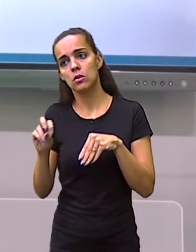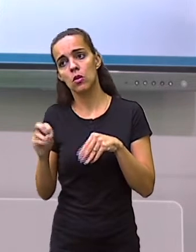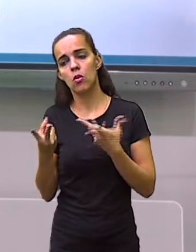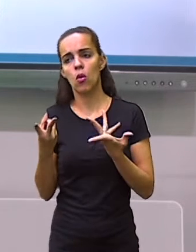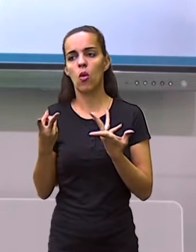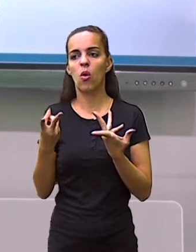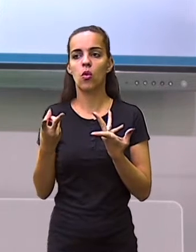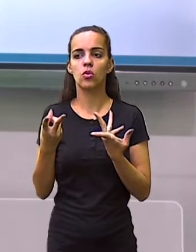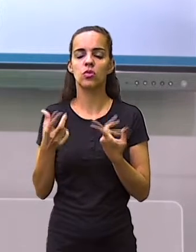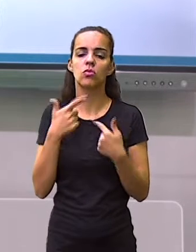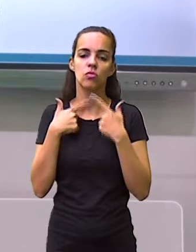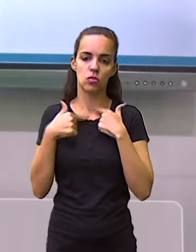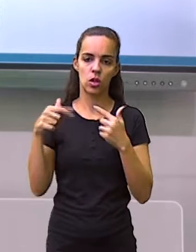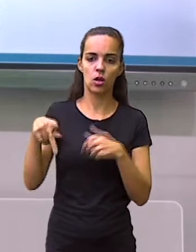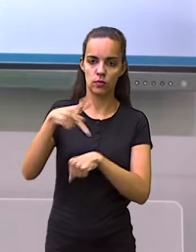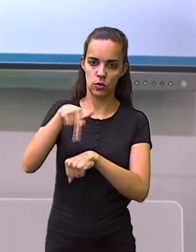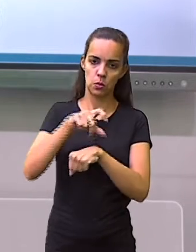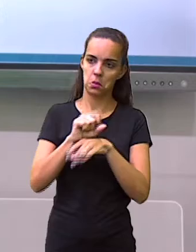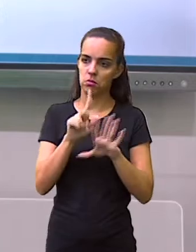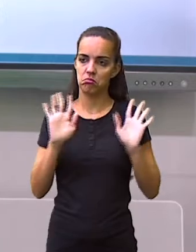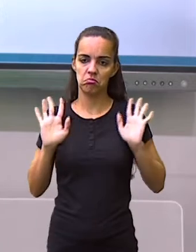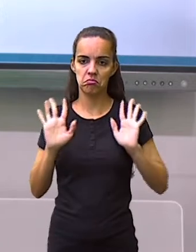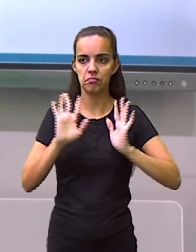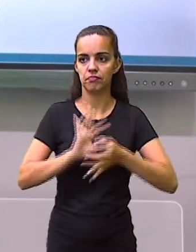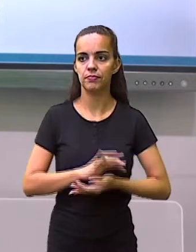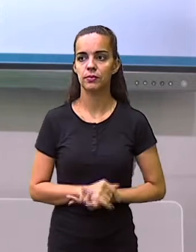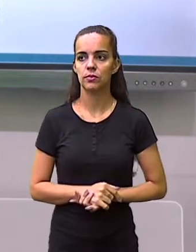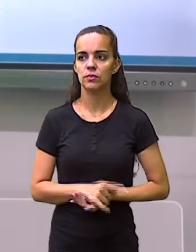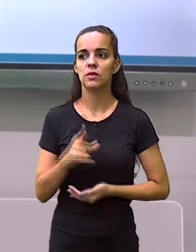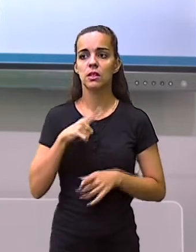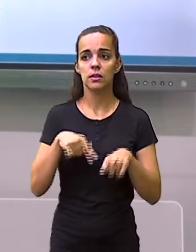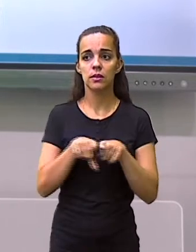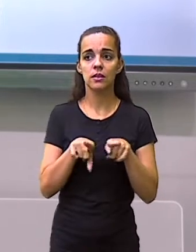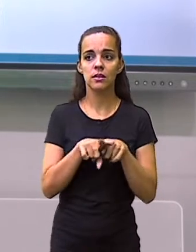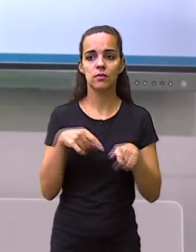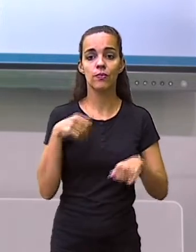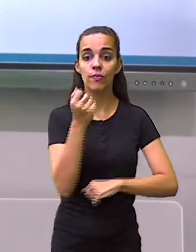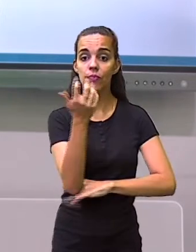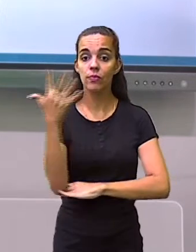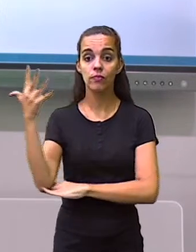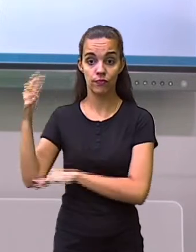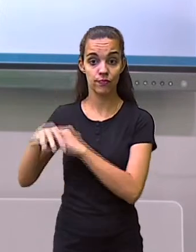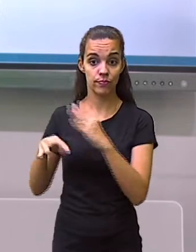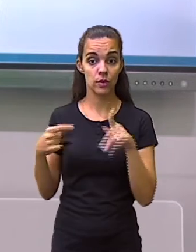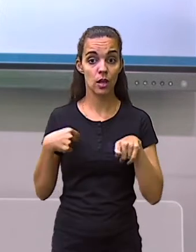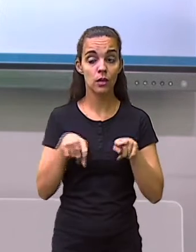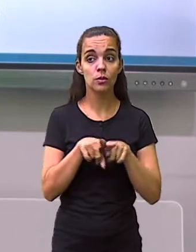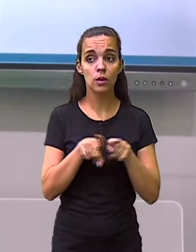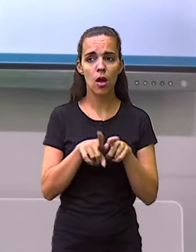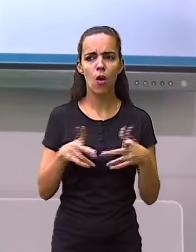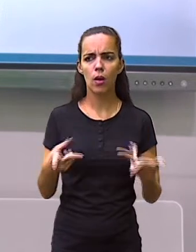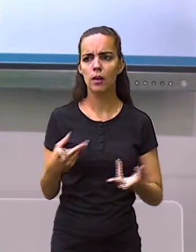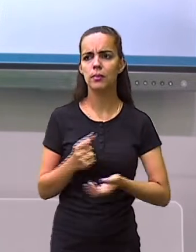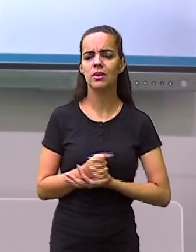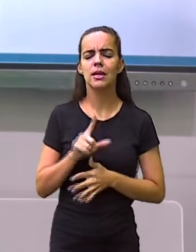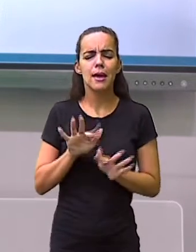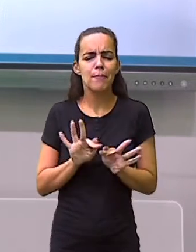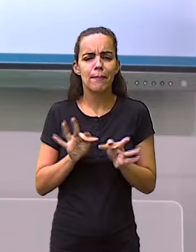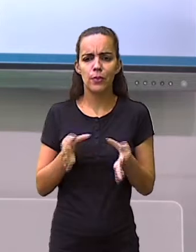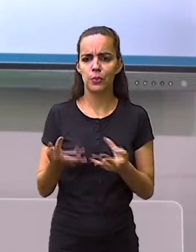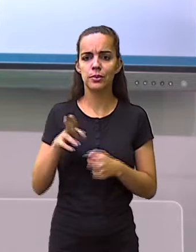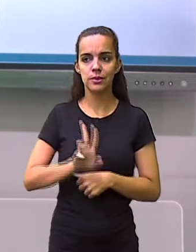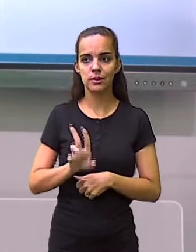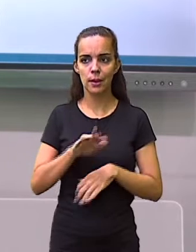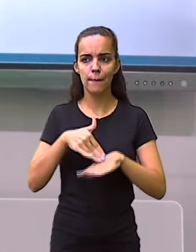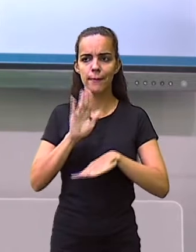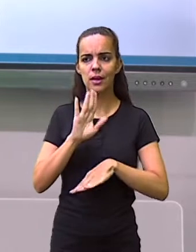em seu país. Por fim, nós temos o motivo natural, que é muito comum em